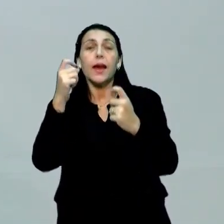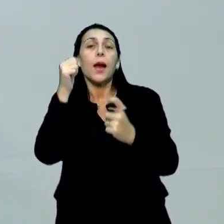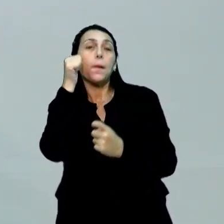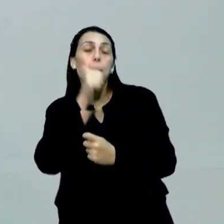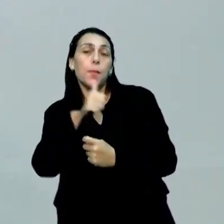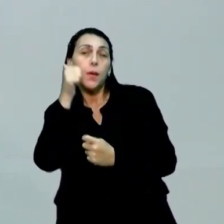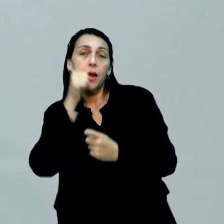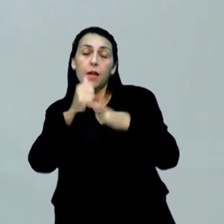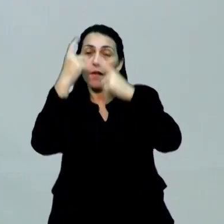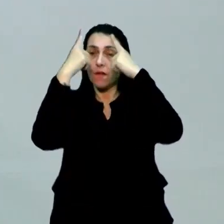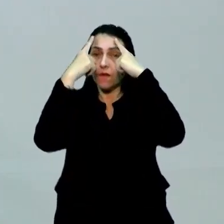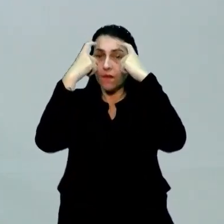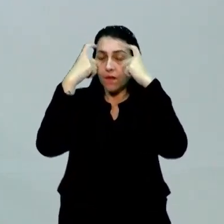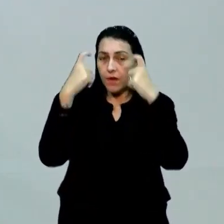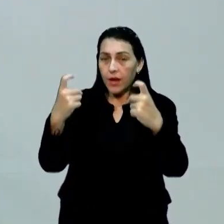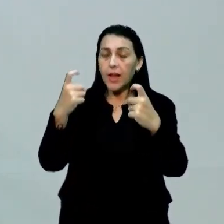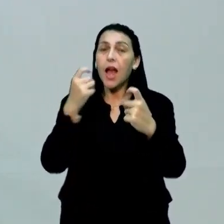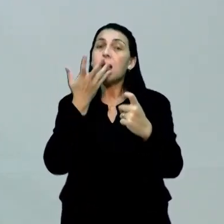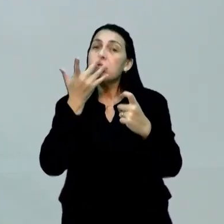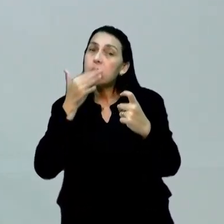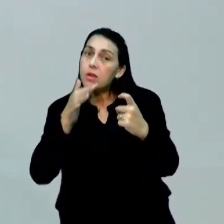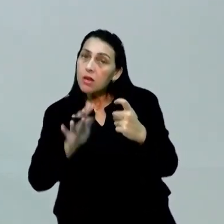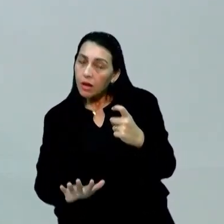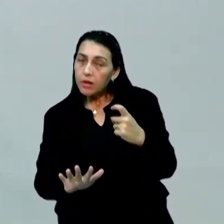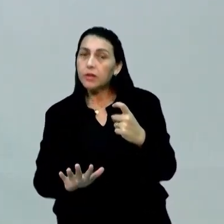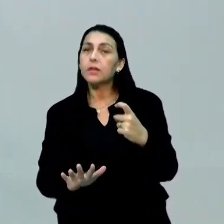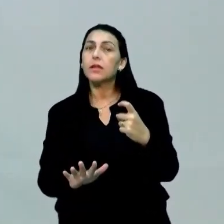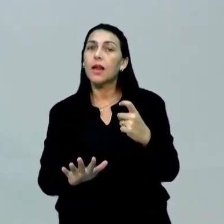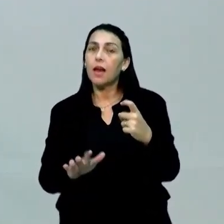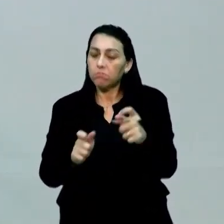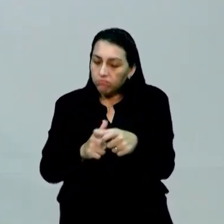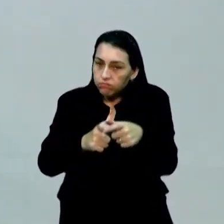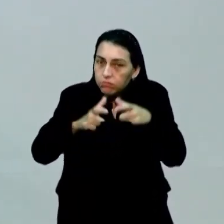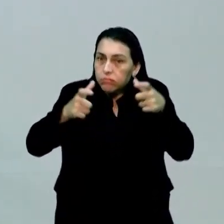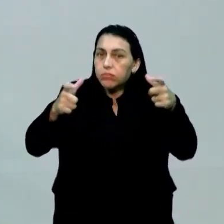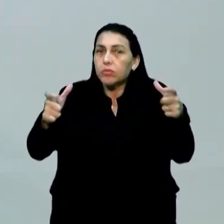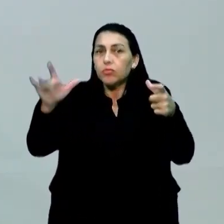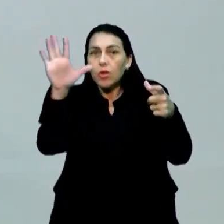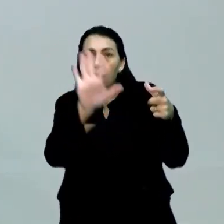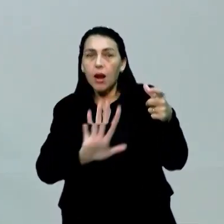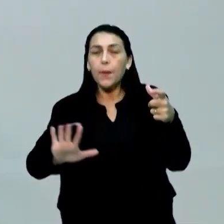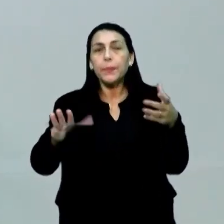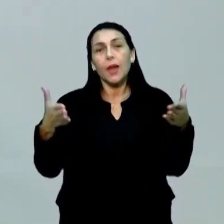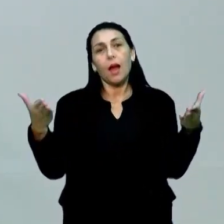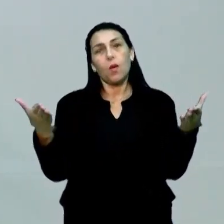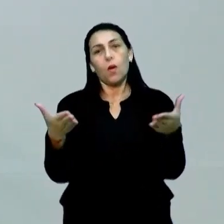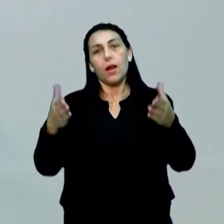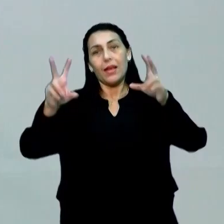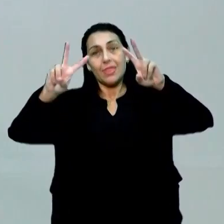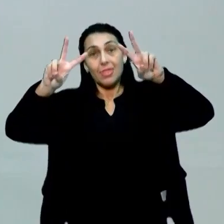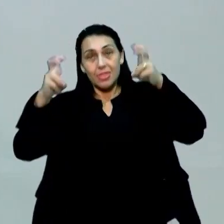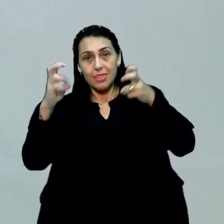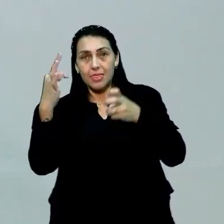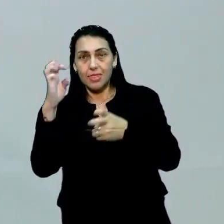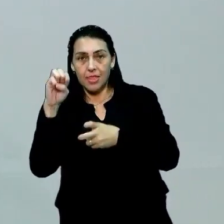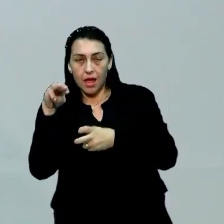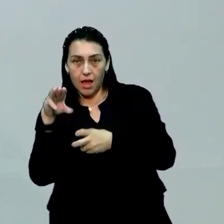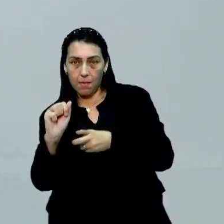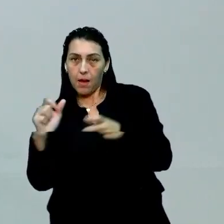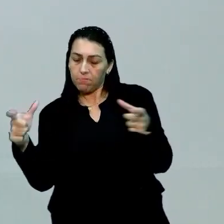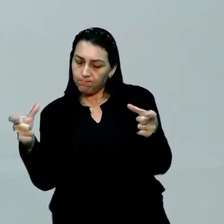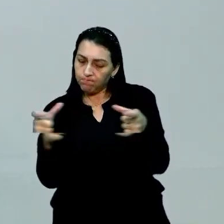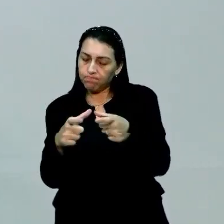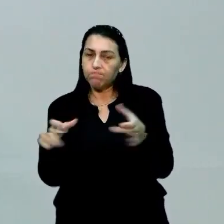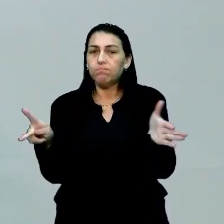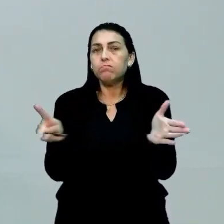mulher, violência contra a criança. Então, assim, é bem geral. Agora, quando eu falo de tema, é uma coisa mais